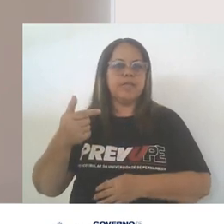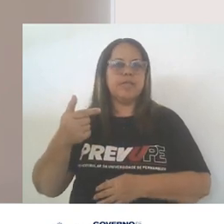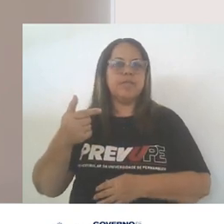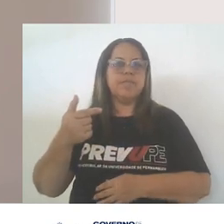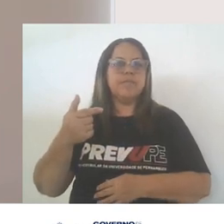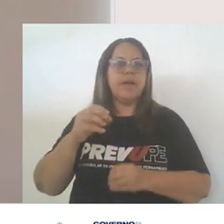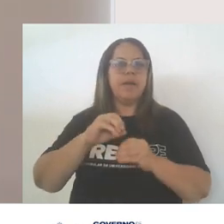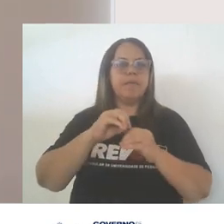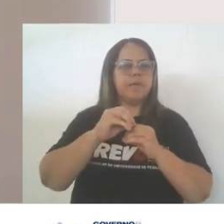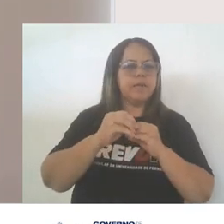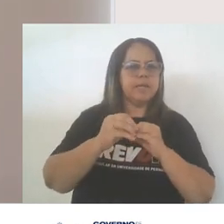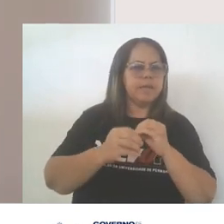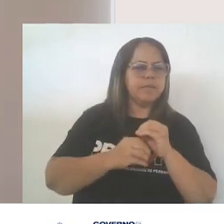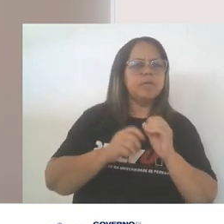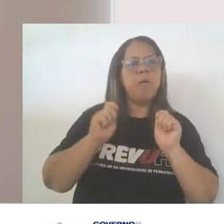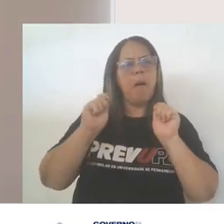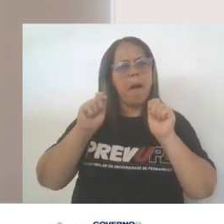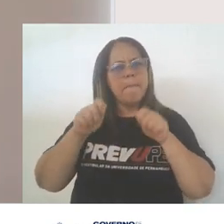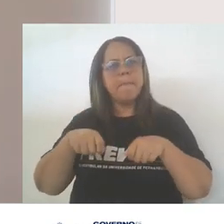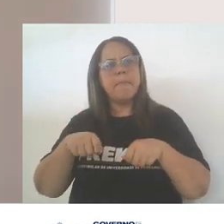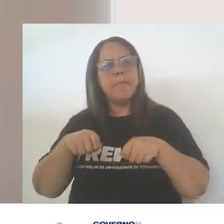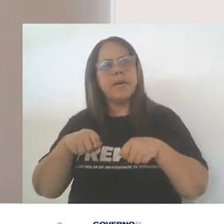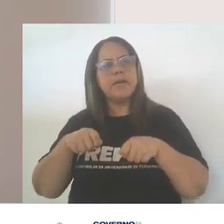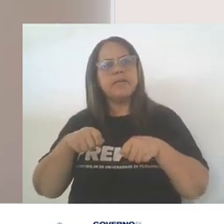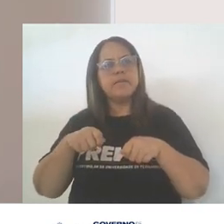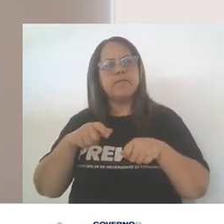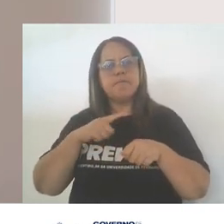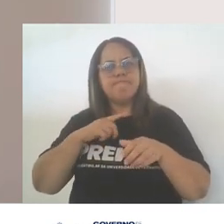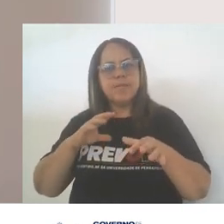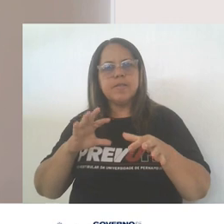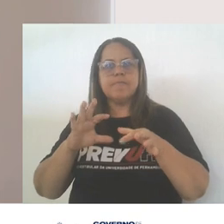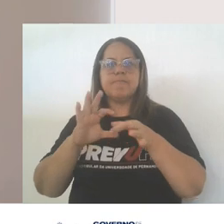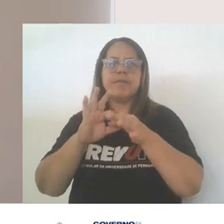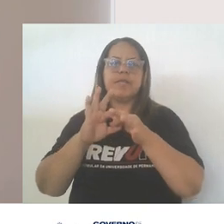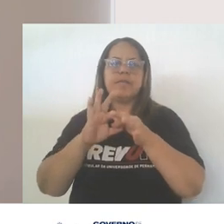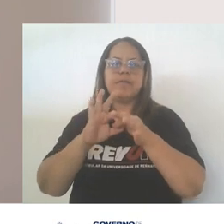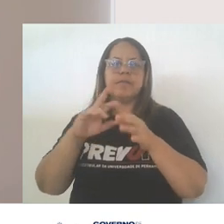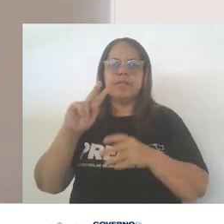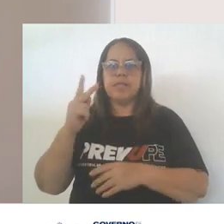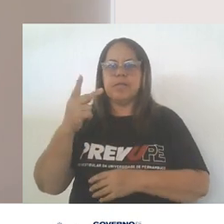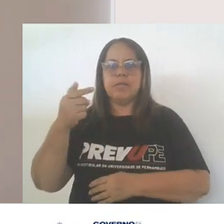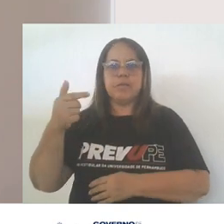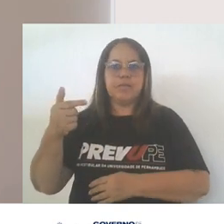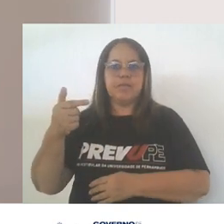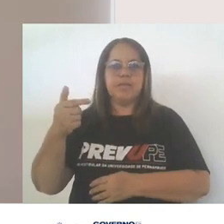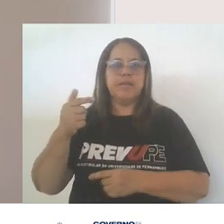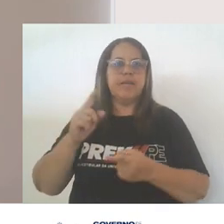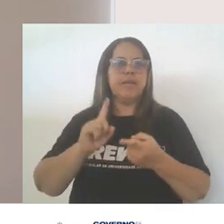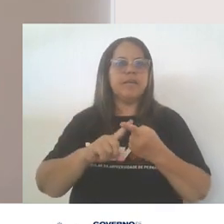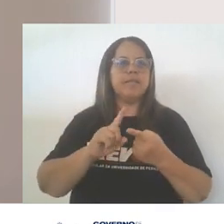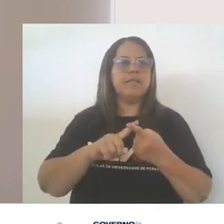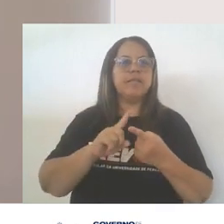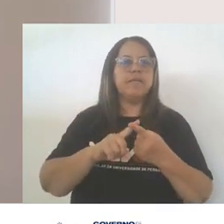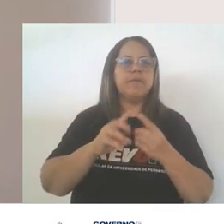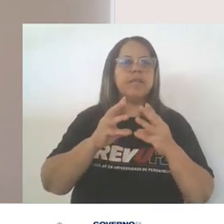polares são frequentemente capazes de formar ligações de hidrogênio e da dissociação iônica.